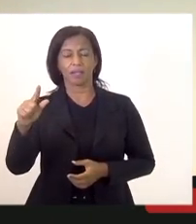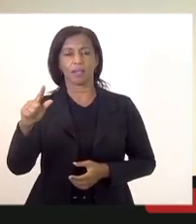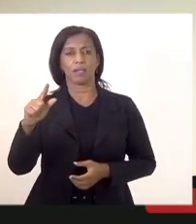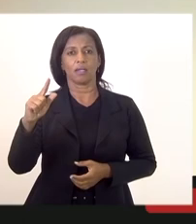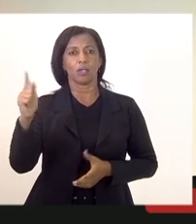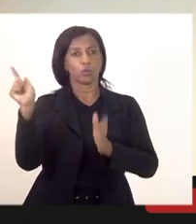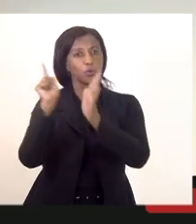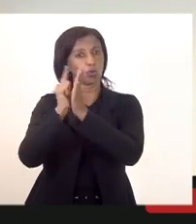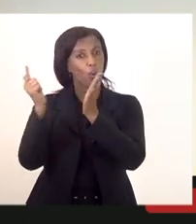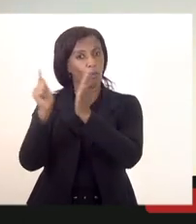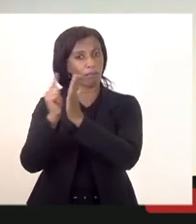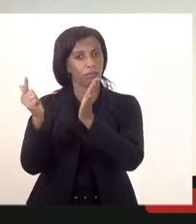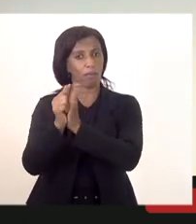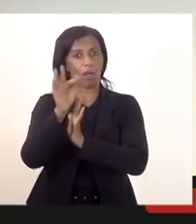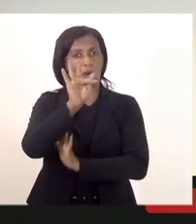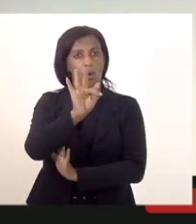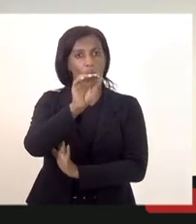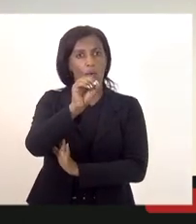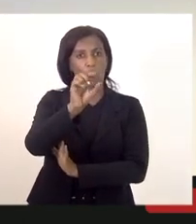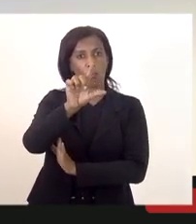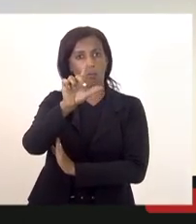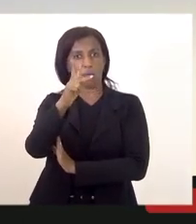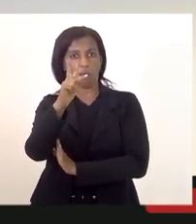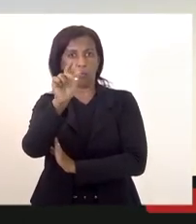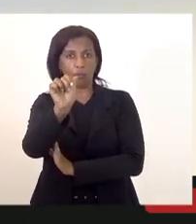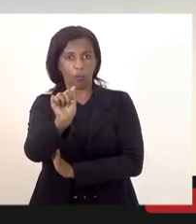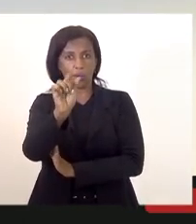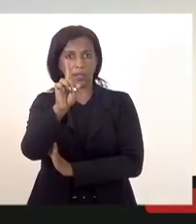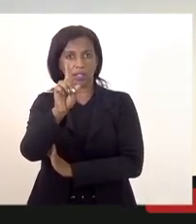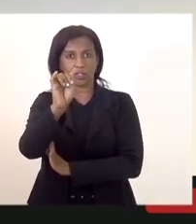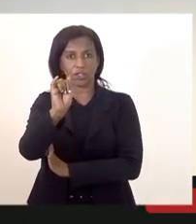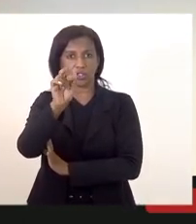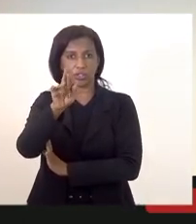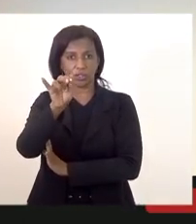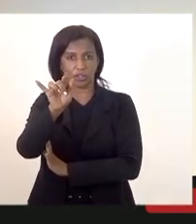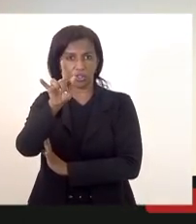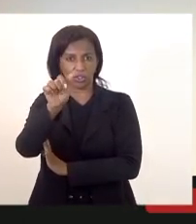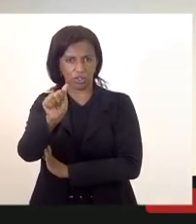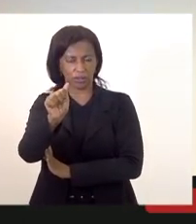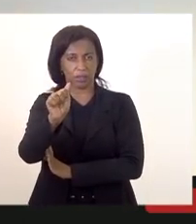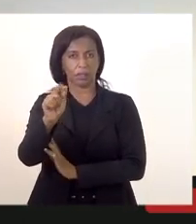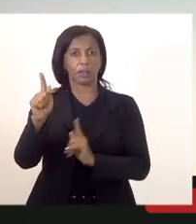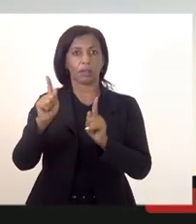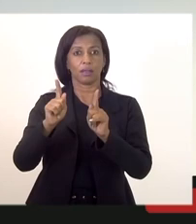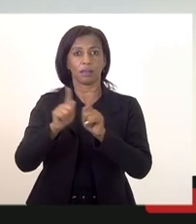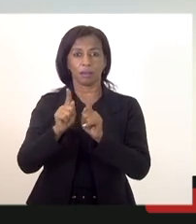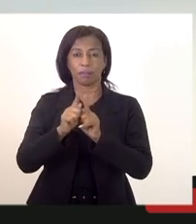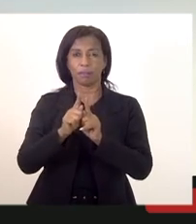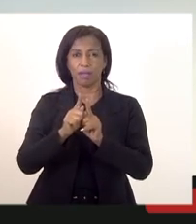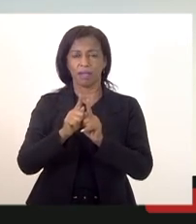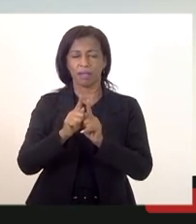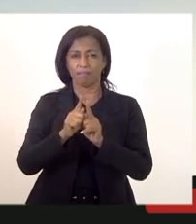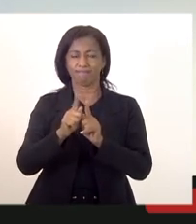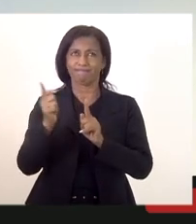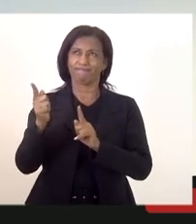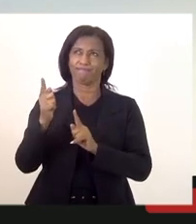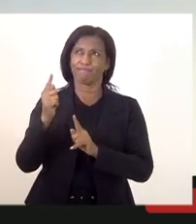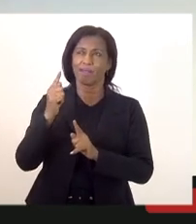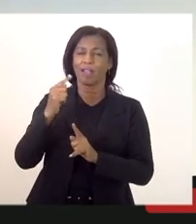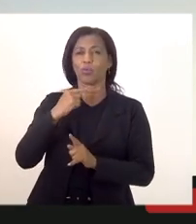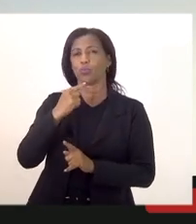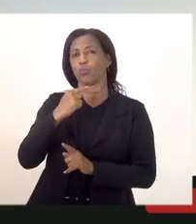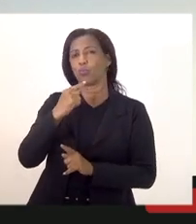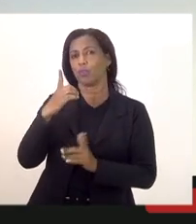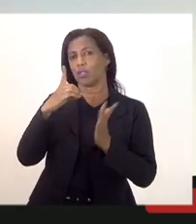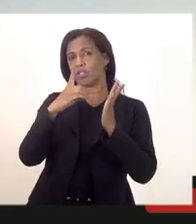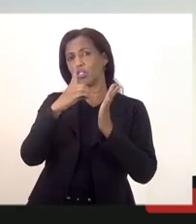notas e colocação de todos eles então assim a questão do diário oficial nos preocupa nos preocupa mas fica claro